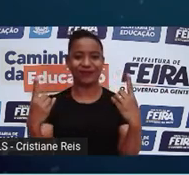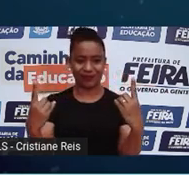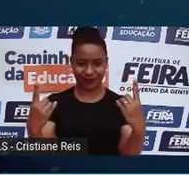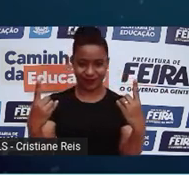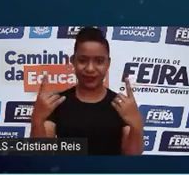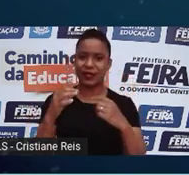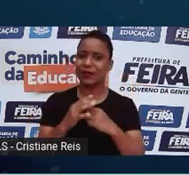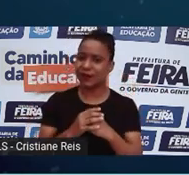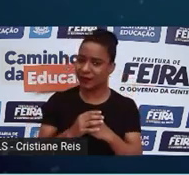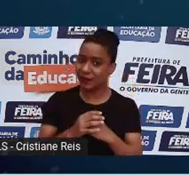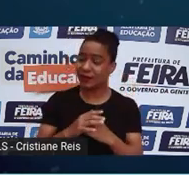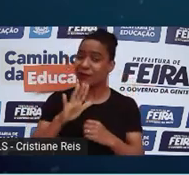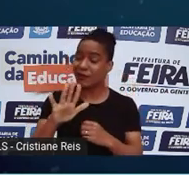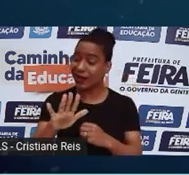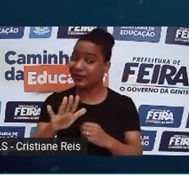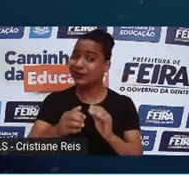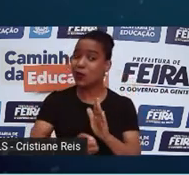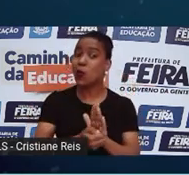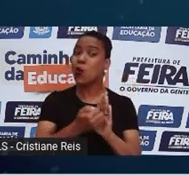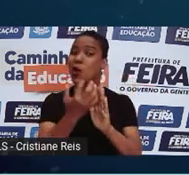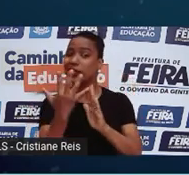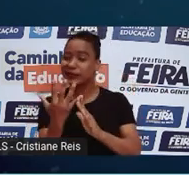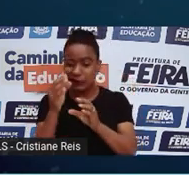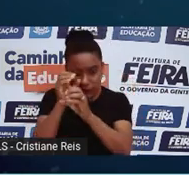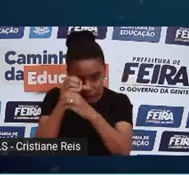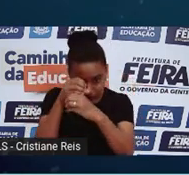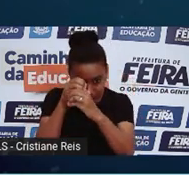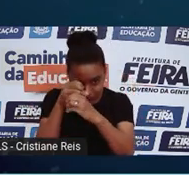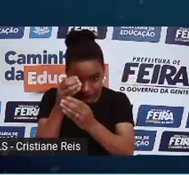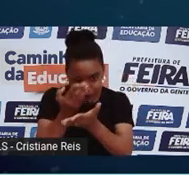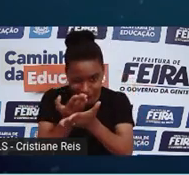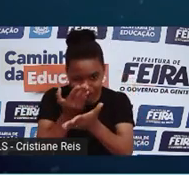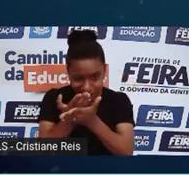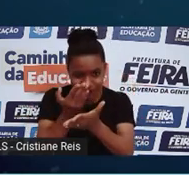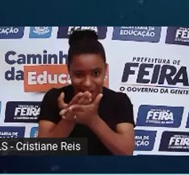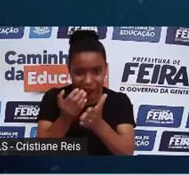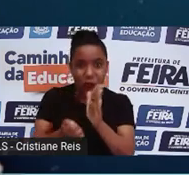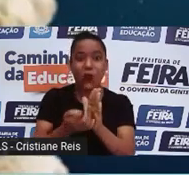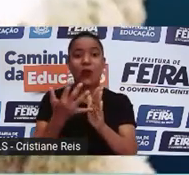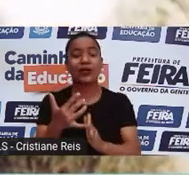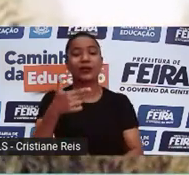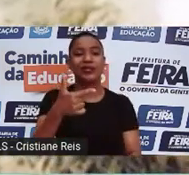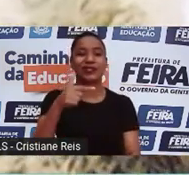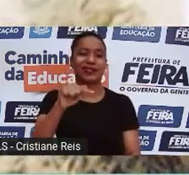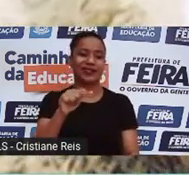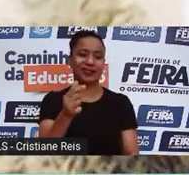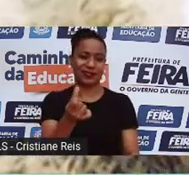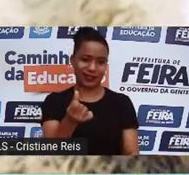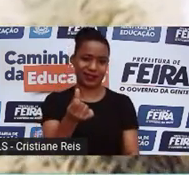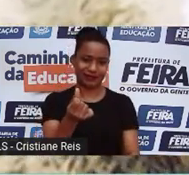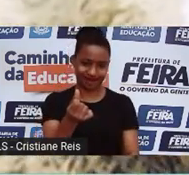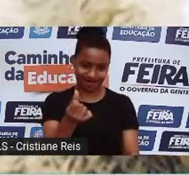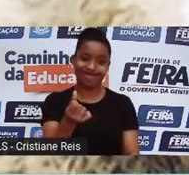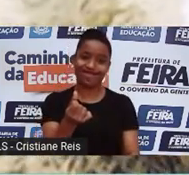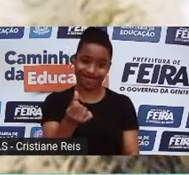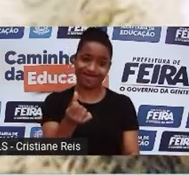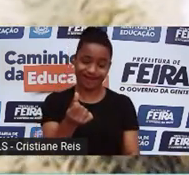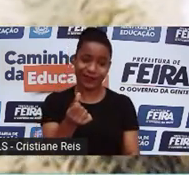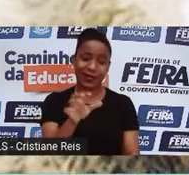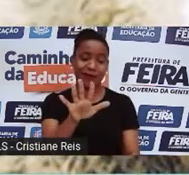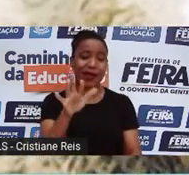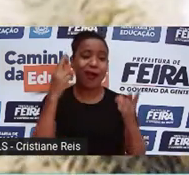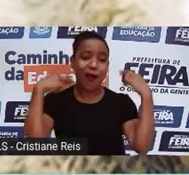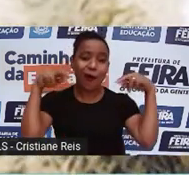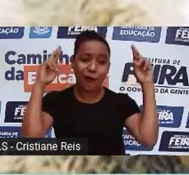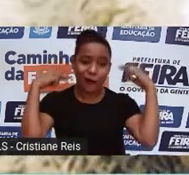efeito, foram 276 tentativas fracassadas de clonagem. A ovelha Dolly viveu cerca de 7 anos, uma